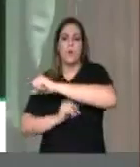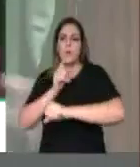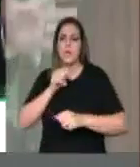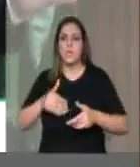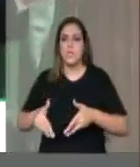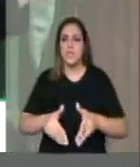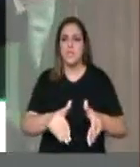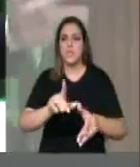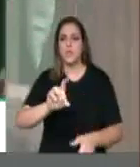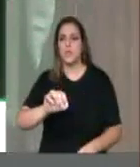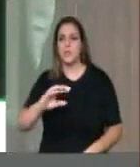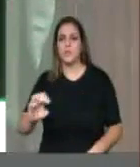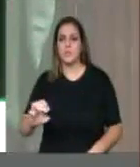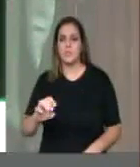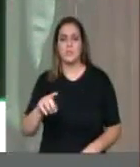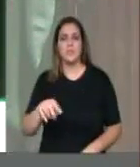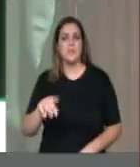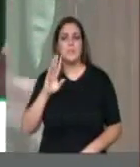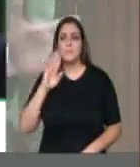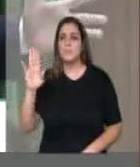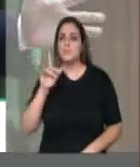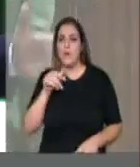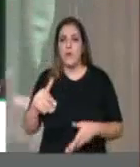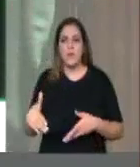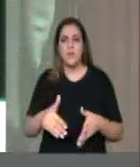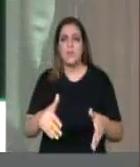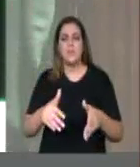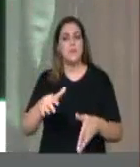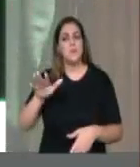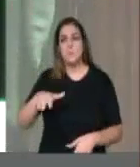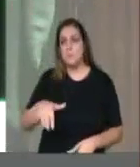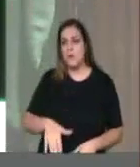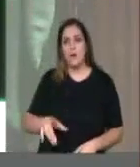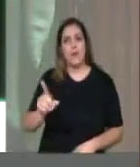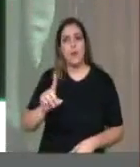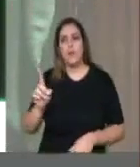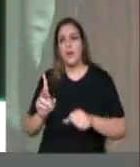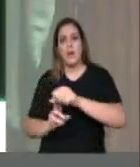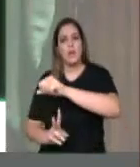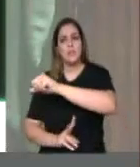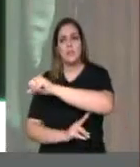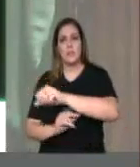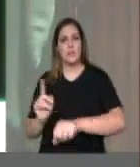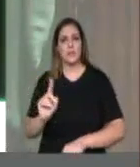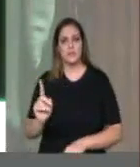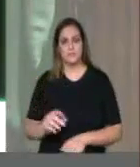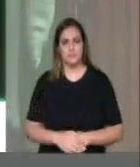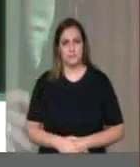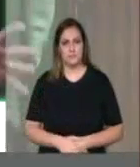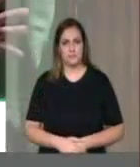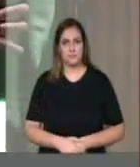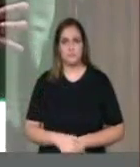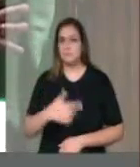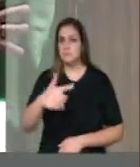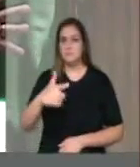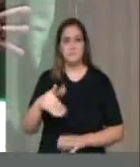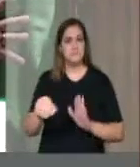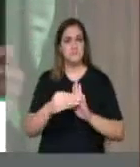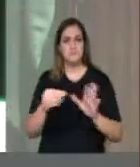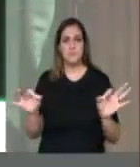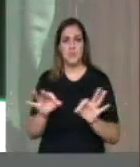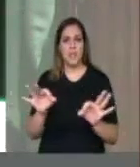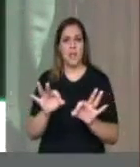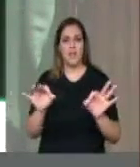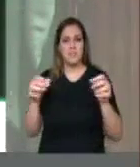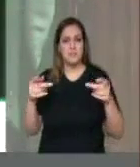Mora o rio que corta o nosso Estado e uma ponte dessa não é barata. Não estava previsto o projeto nem autorização técnica